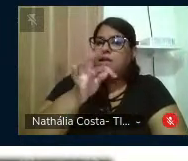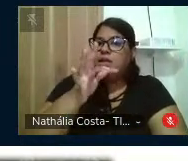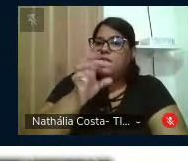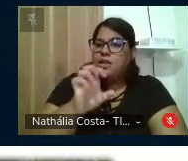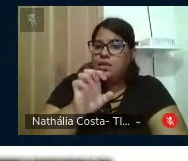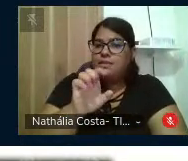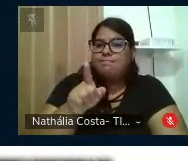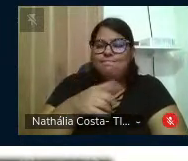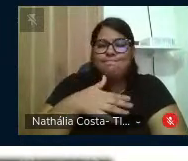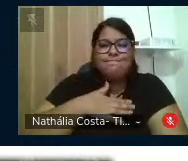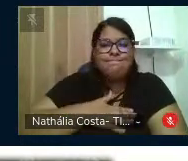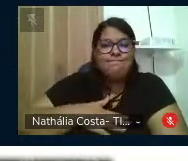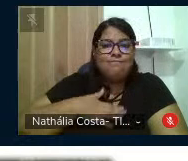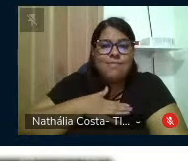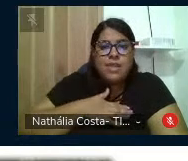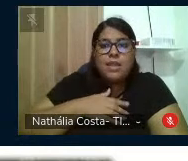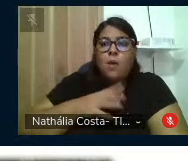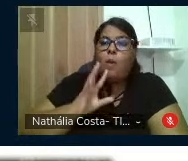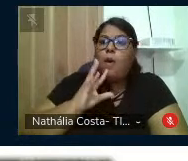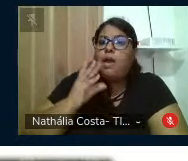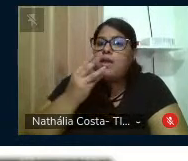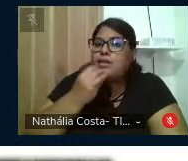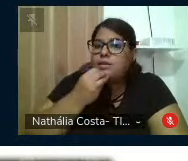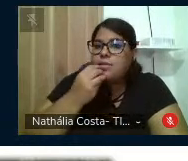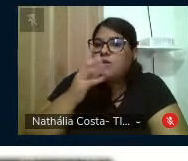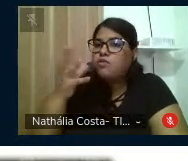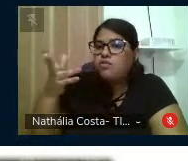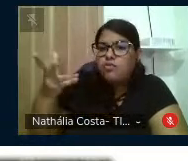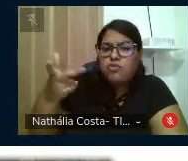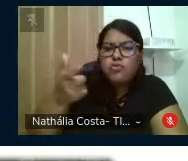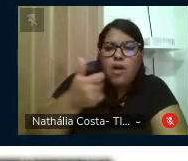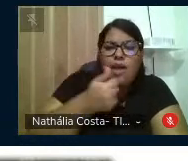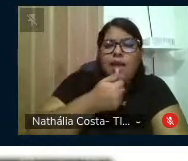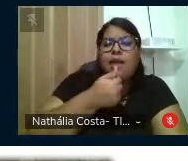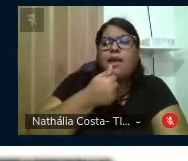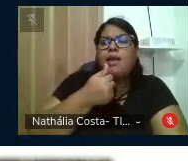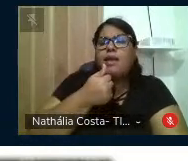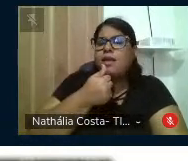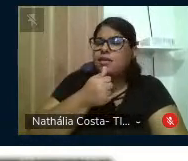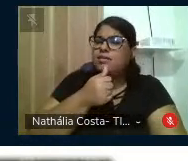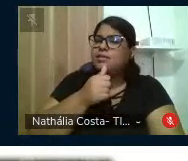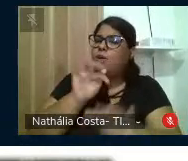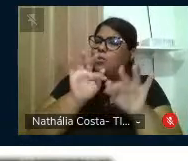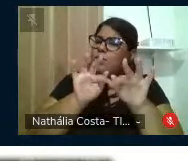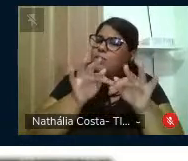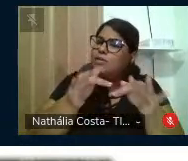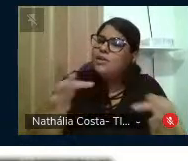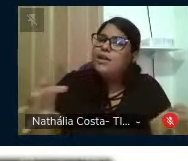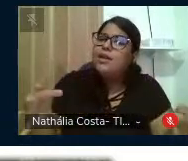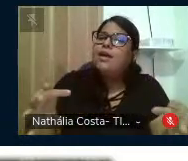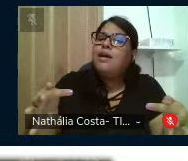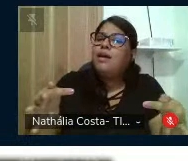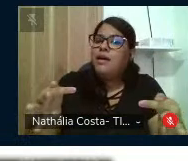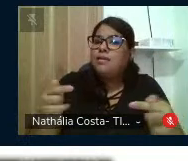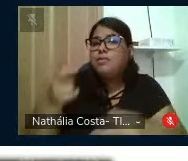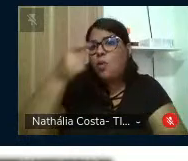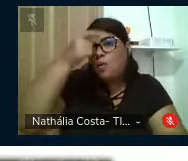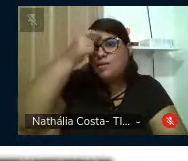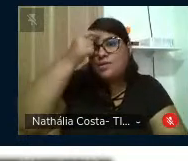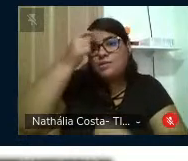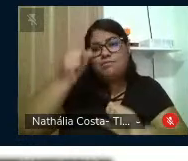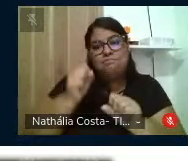que com muita propriedade, serenidade, humildade, lucidez e